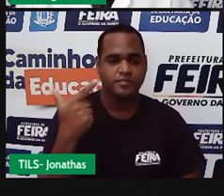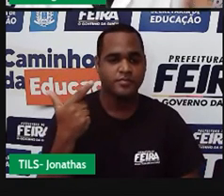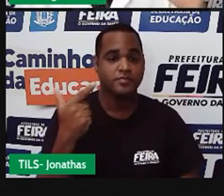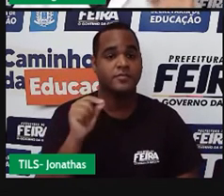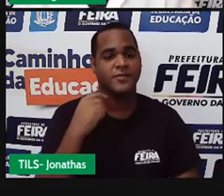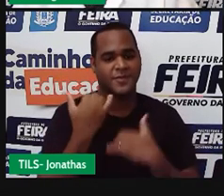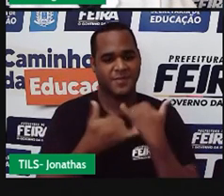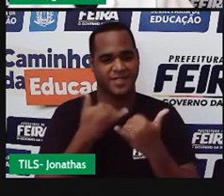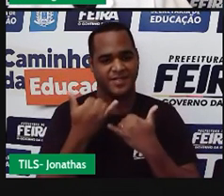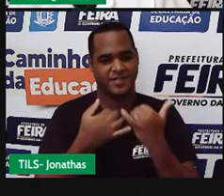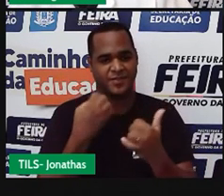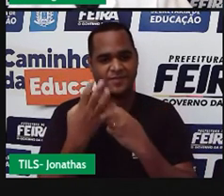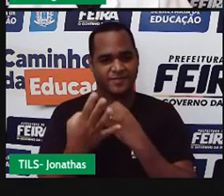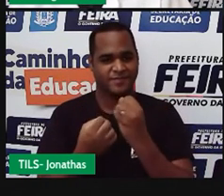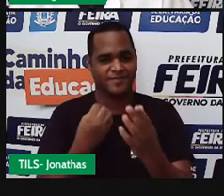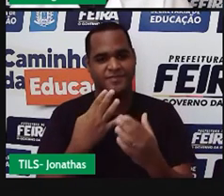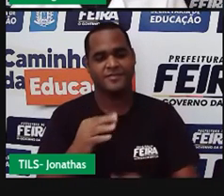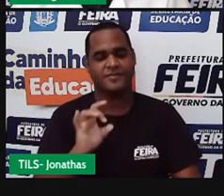brinquedos.